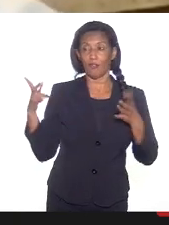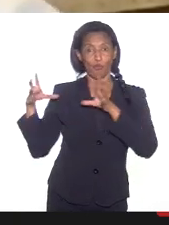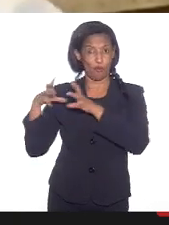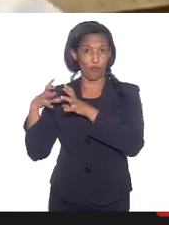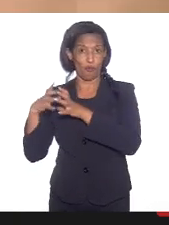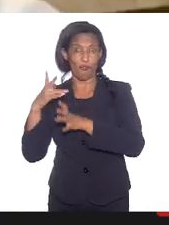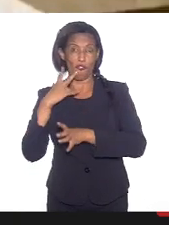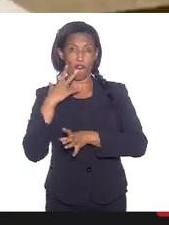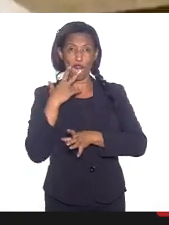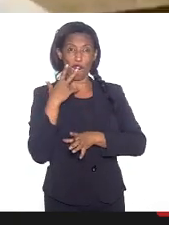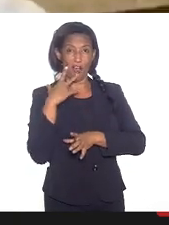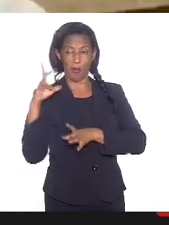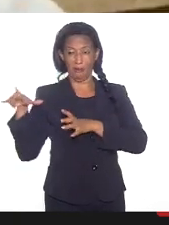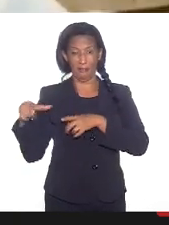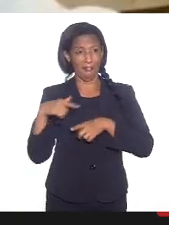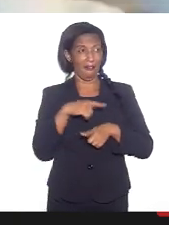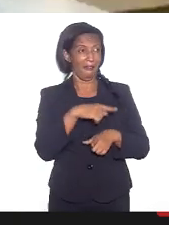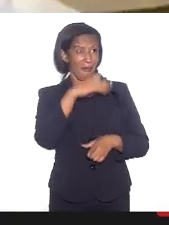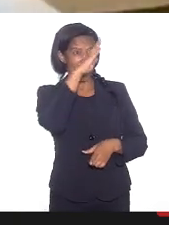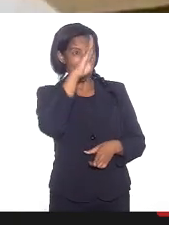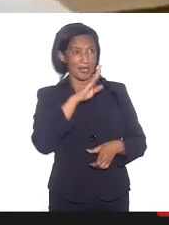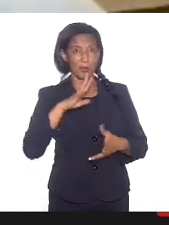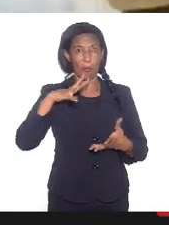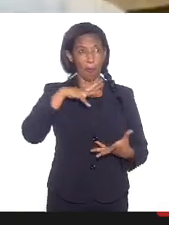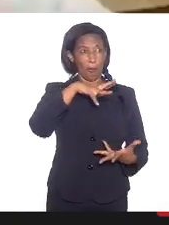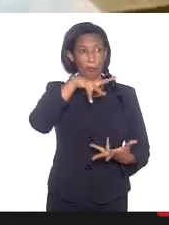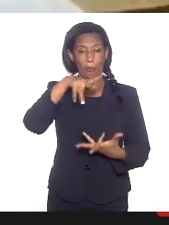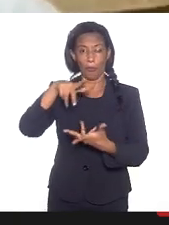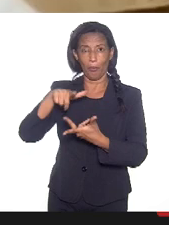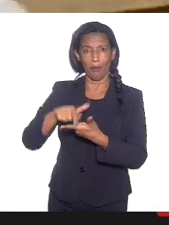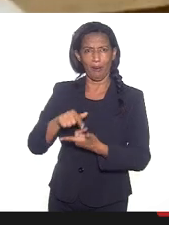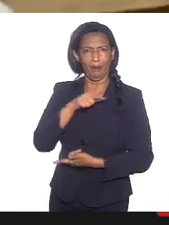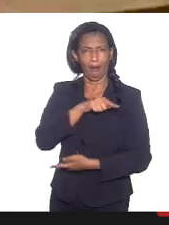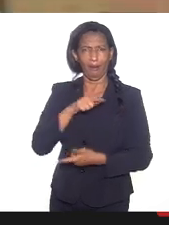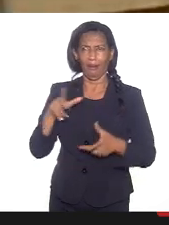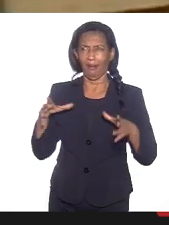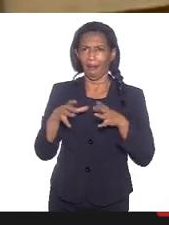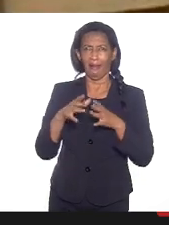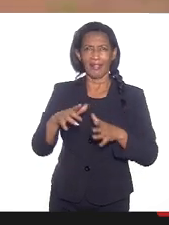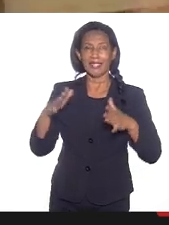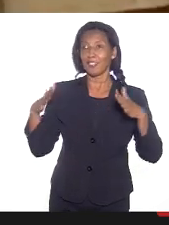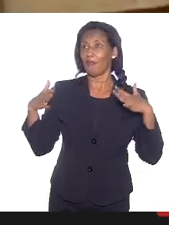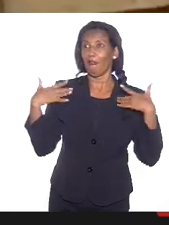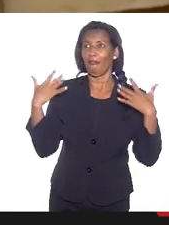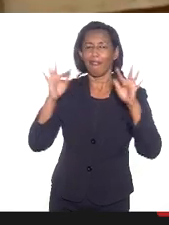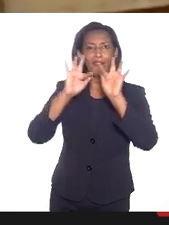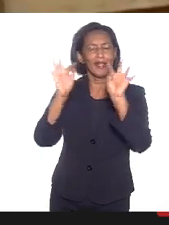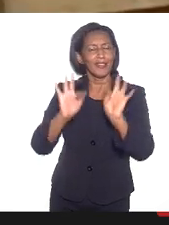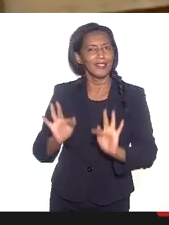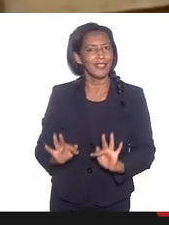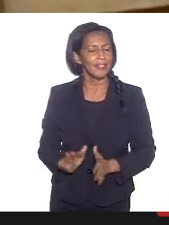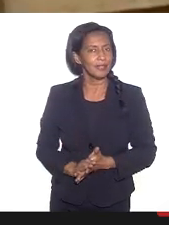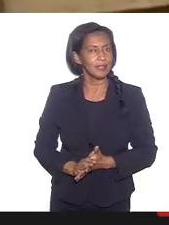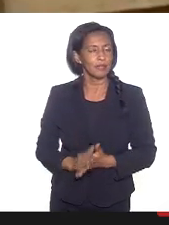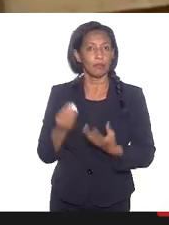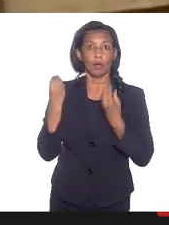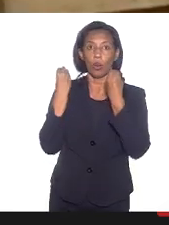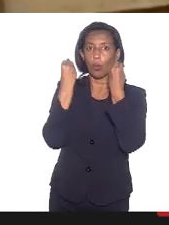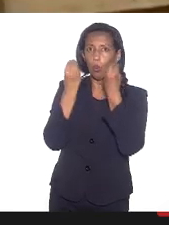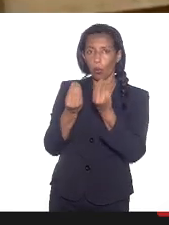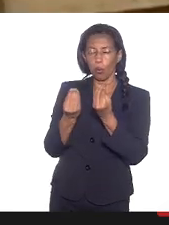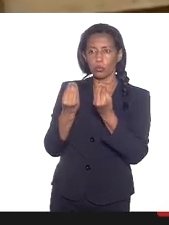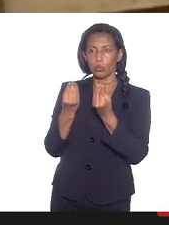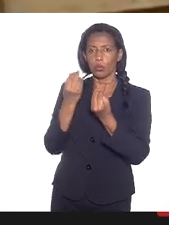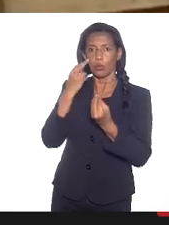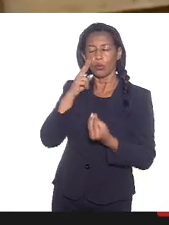more friendly no mundo inteiro, etc., somos fantásticos, alegres, etc., mas, quando você vê